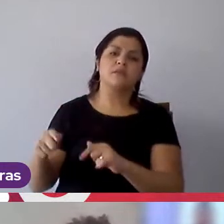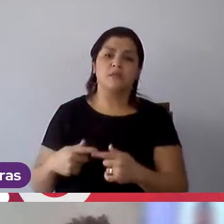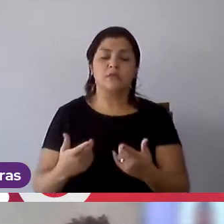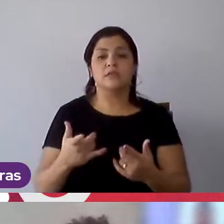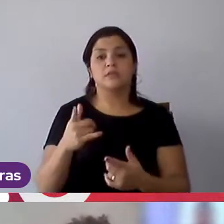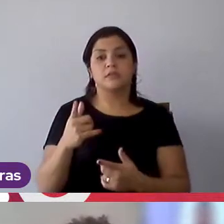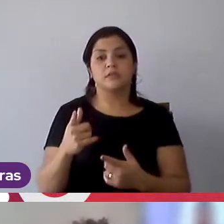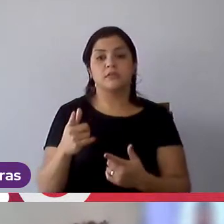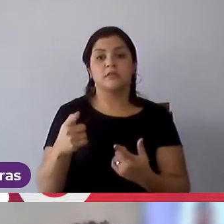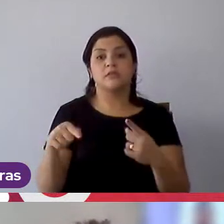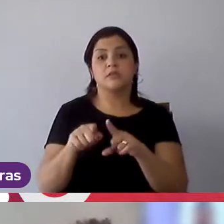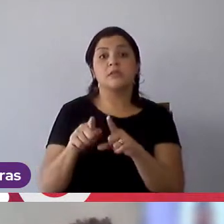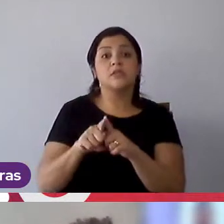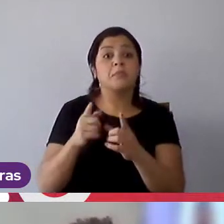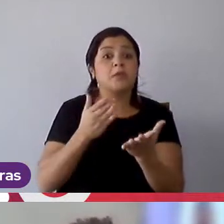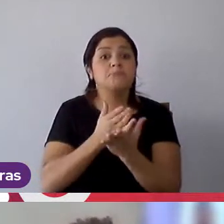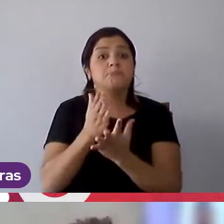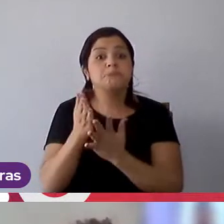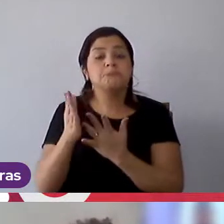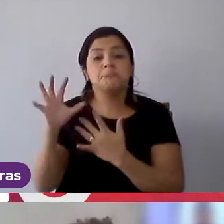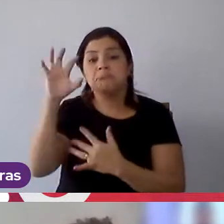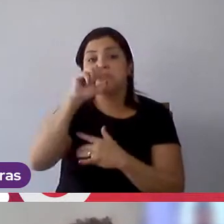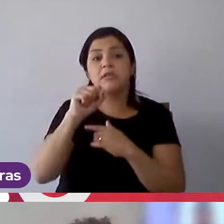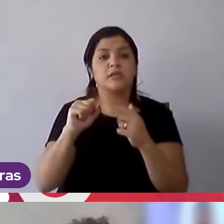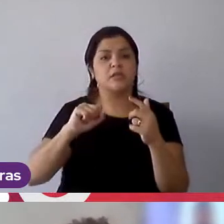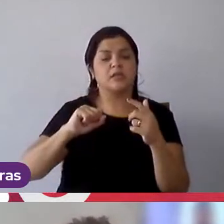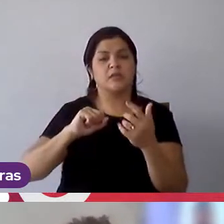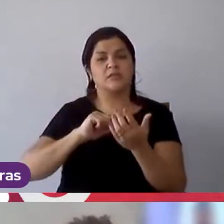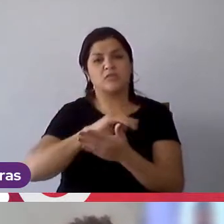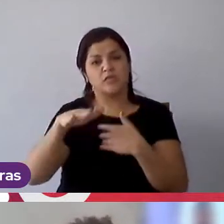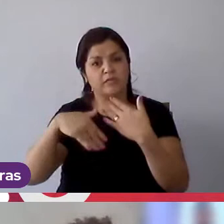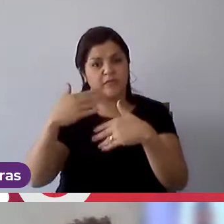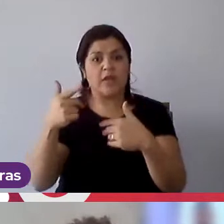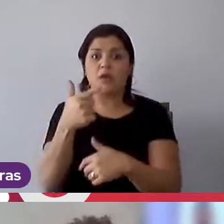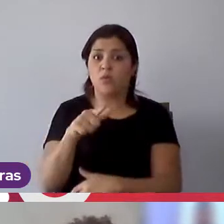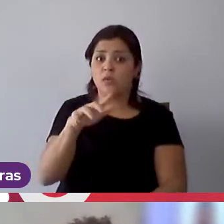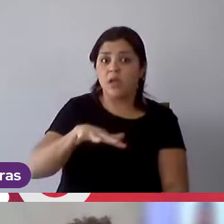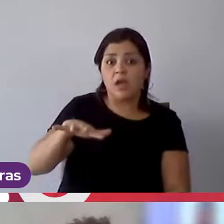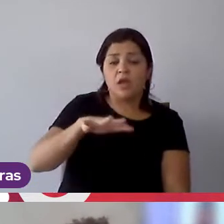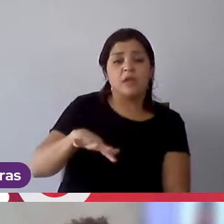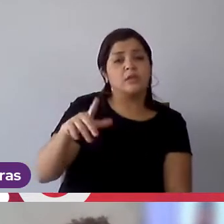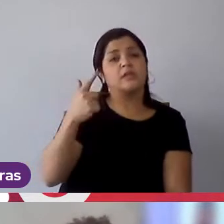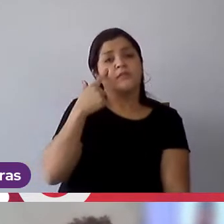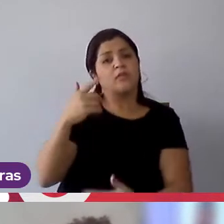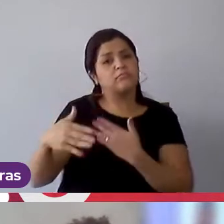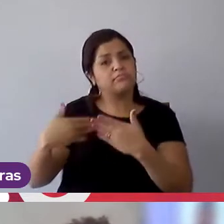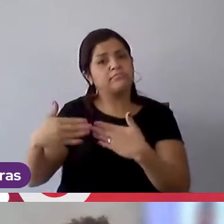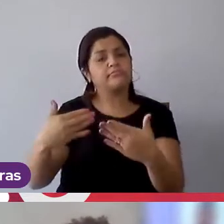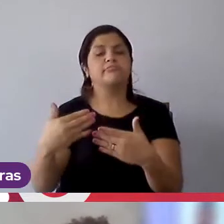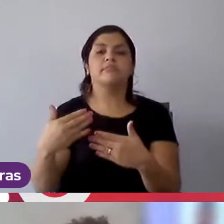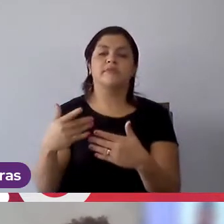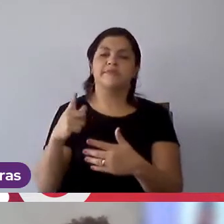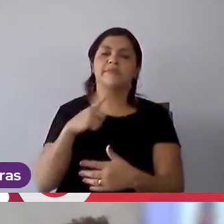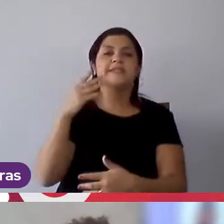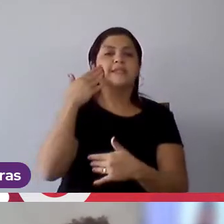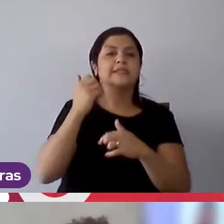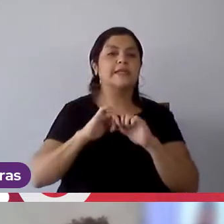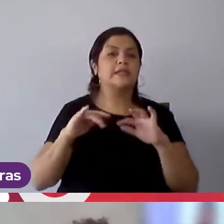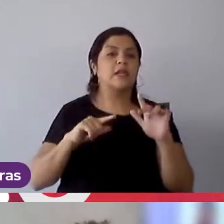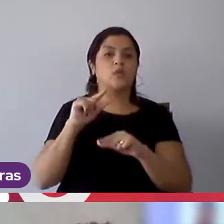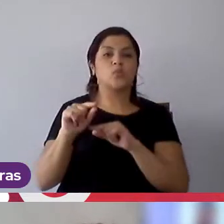o caminho certo para você aprender e se desenvolver em outra área, que às vezes, eventualmente, durante o processo, você vai entender que, ah,